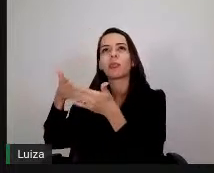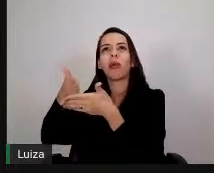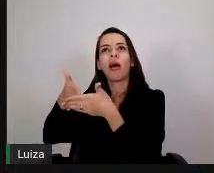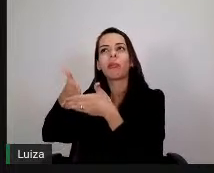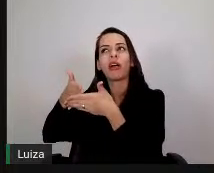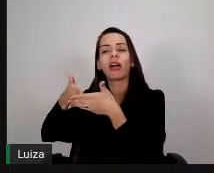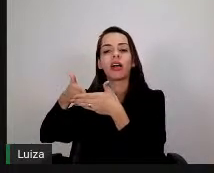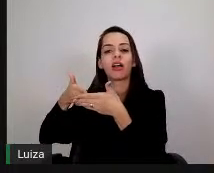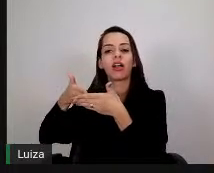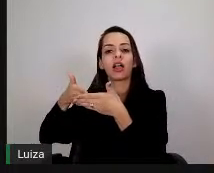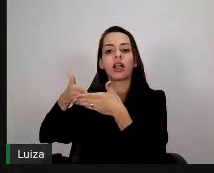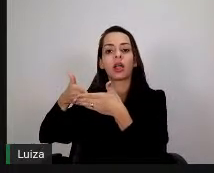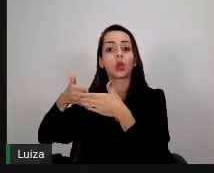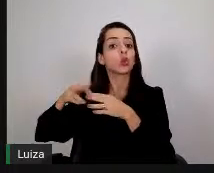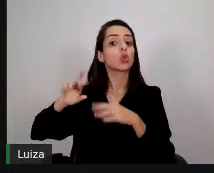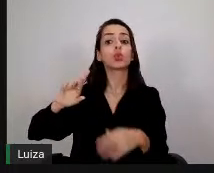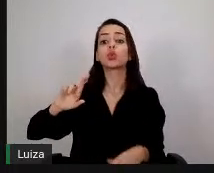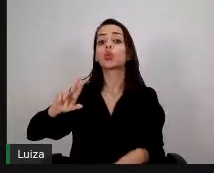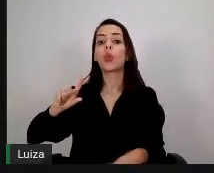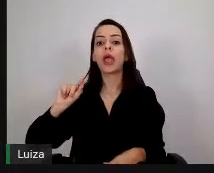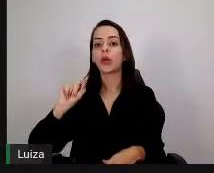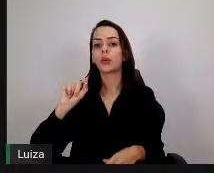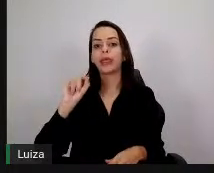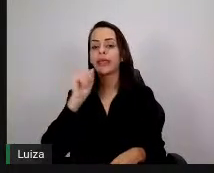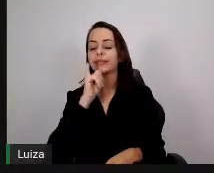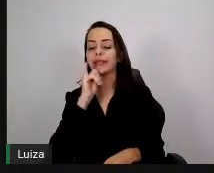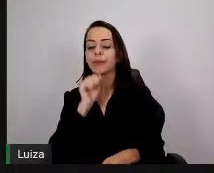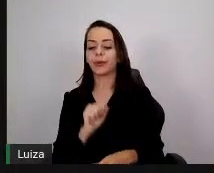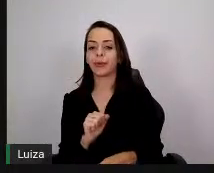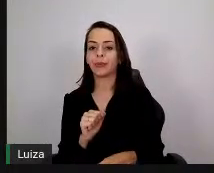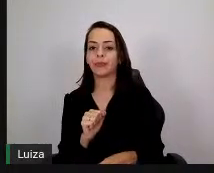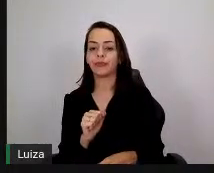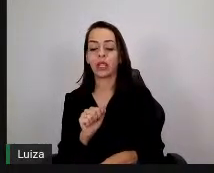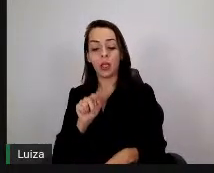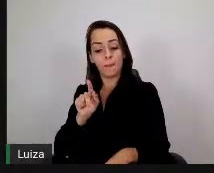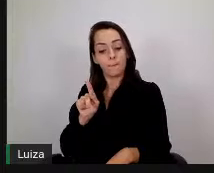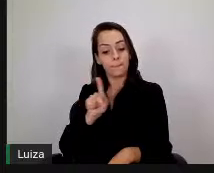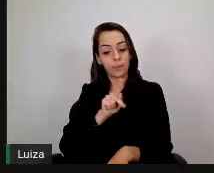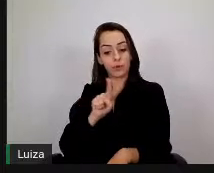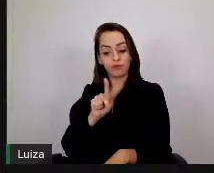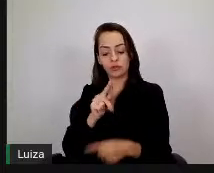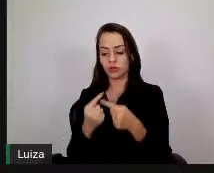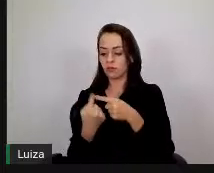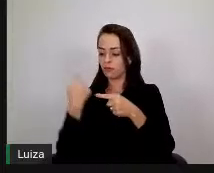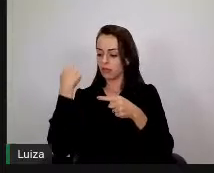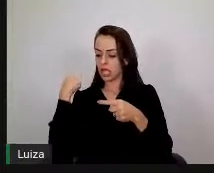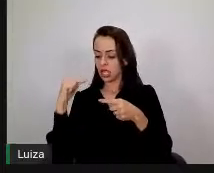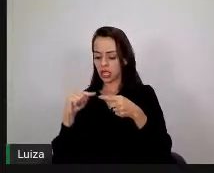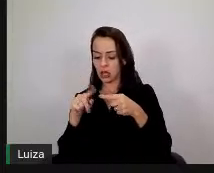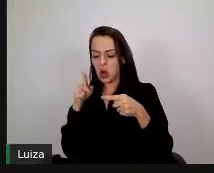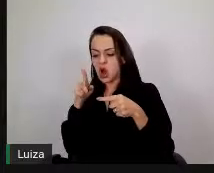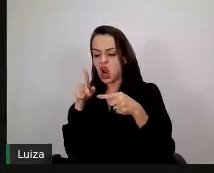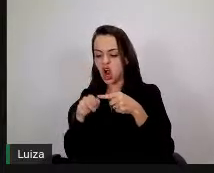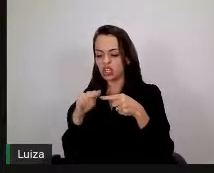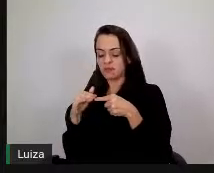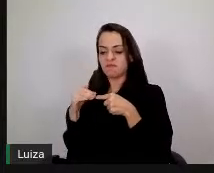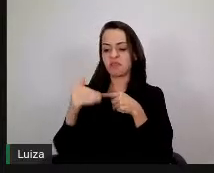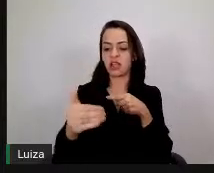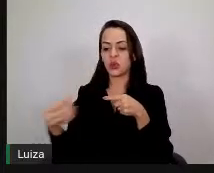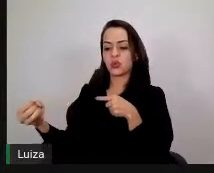é, não passa por dessignificar ou esvaziar o papel do professor, muito pelo contrário, muito pelo contrário.